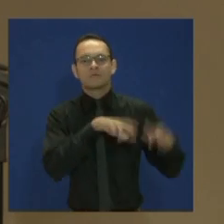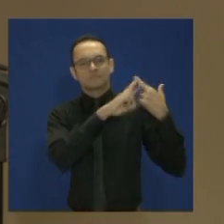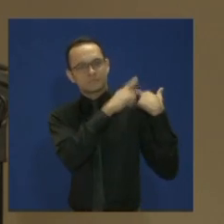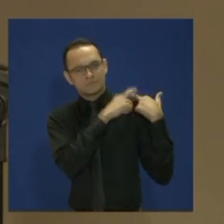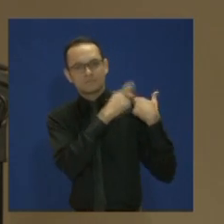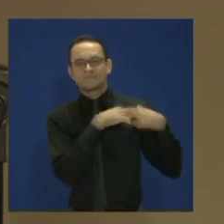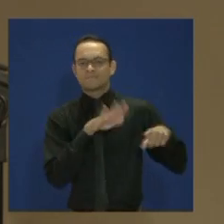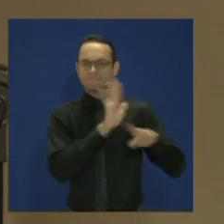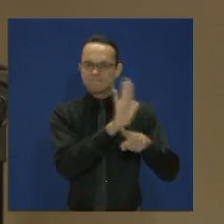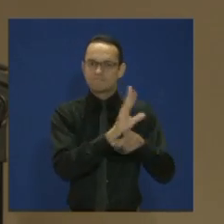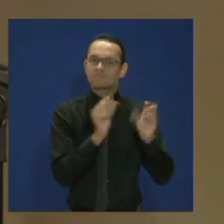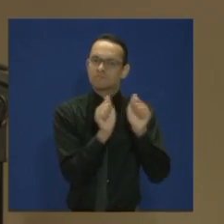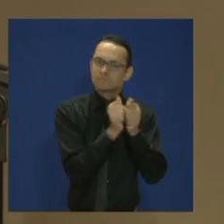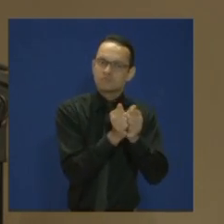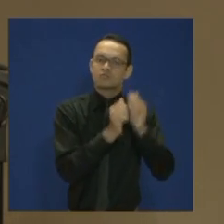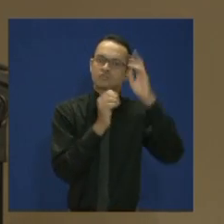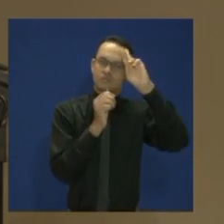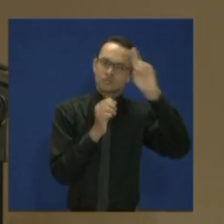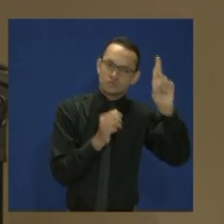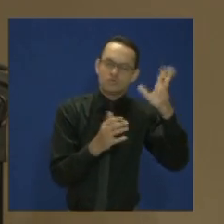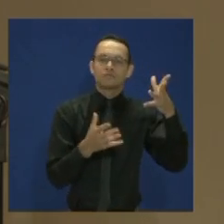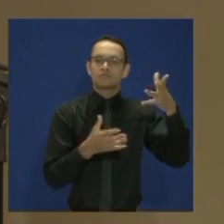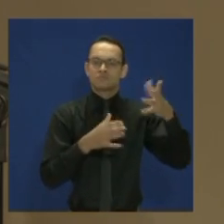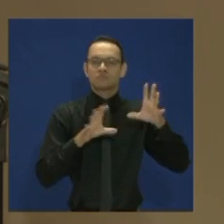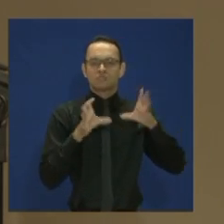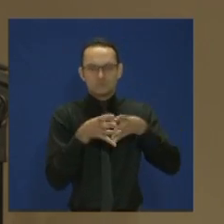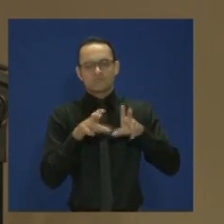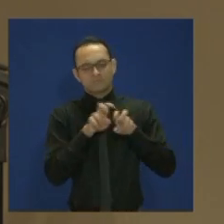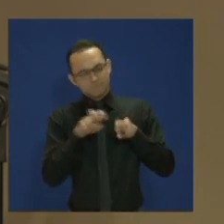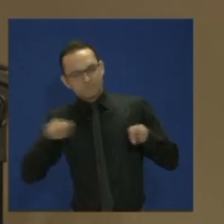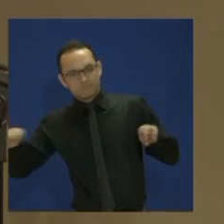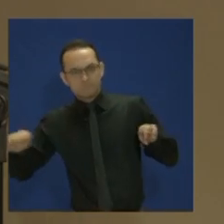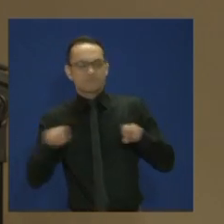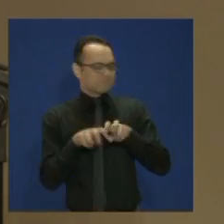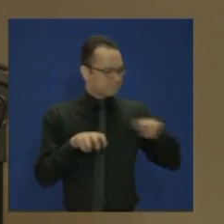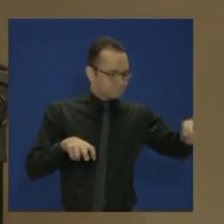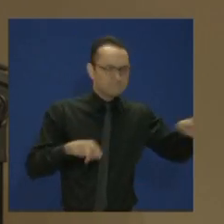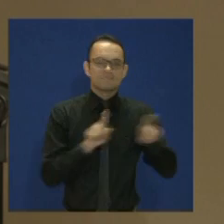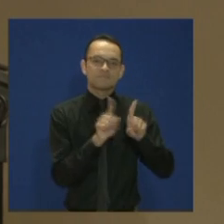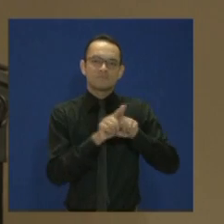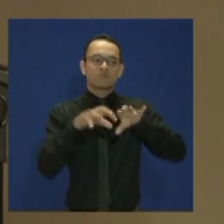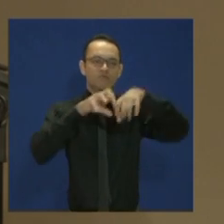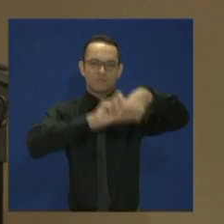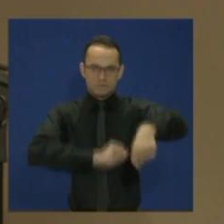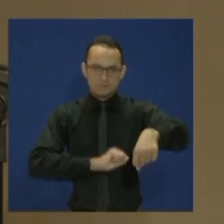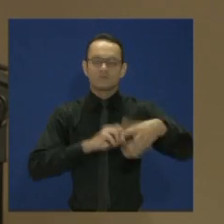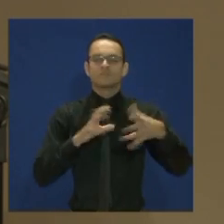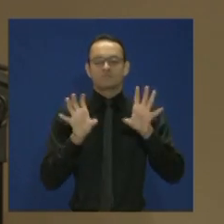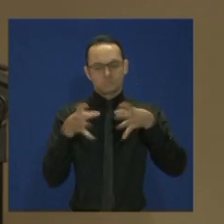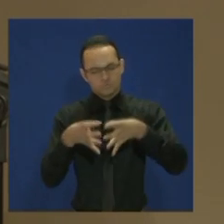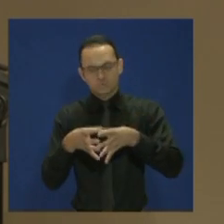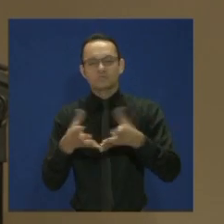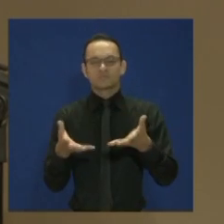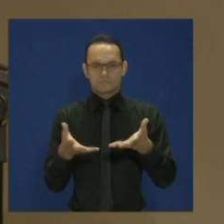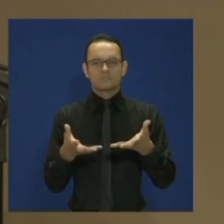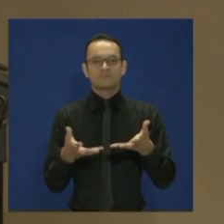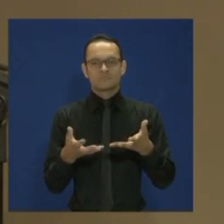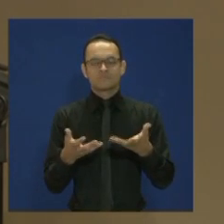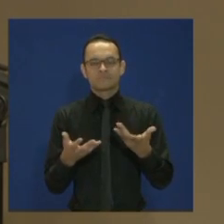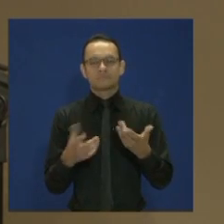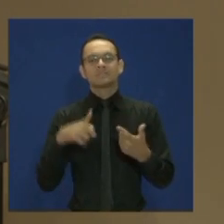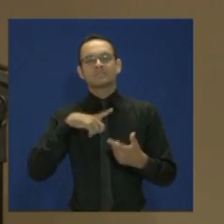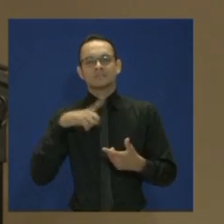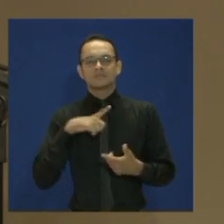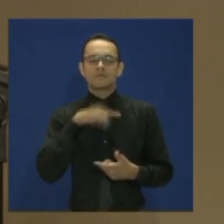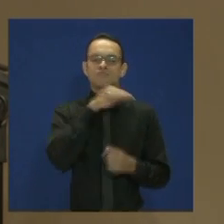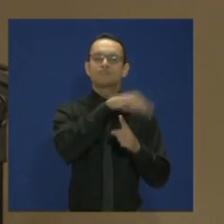juntamente com os diretores e todos que estão nessa mesa, pela formação desses jovens nessas três unidades acadêmicas da